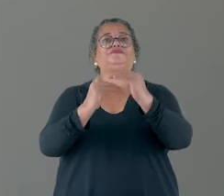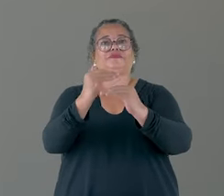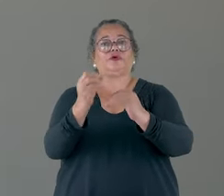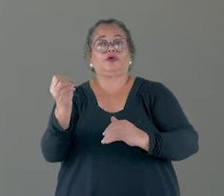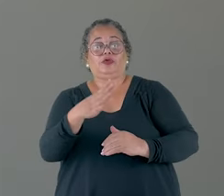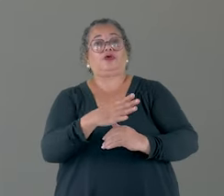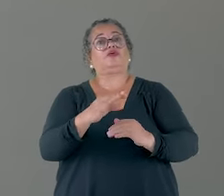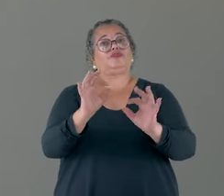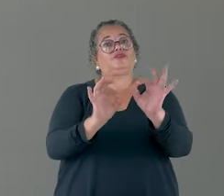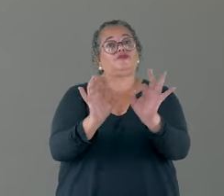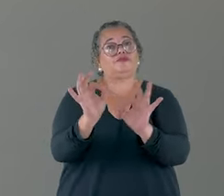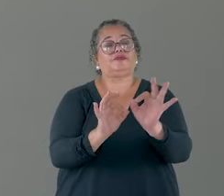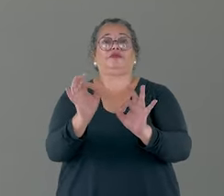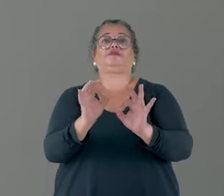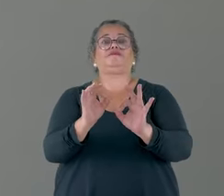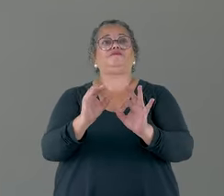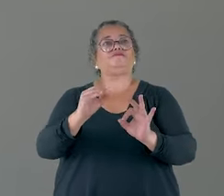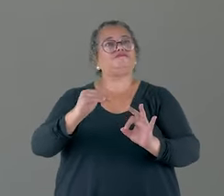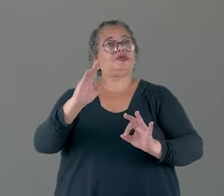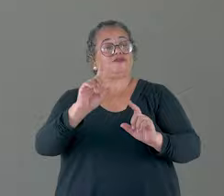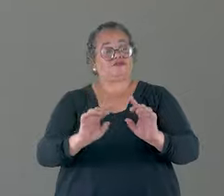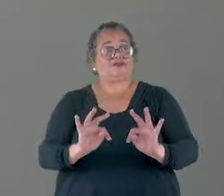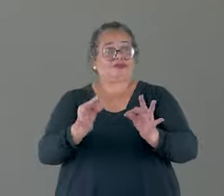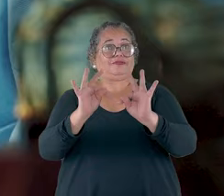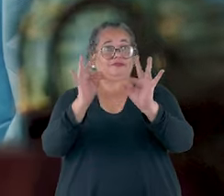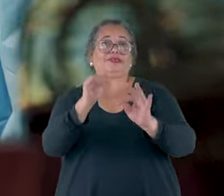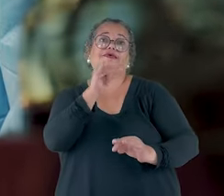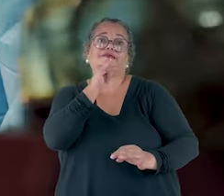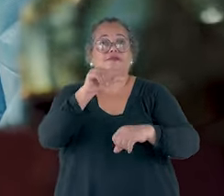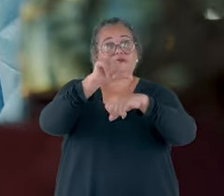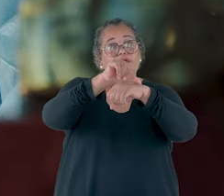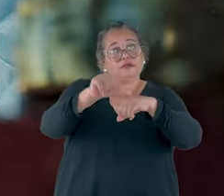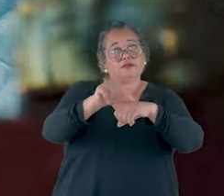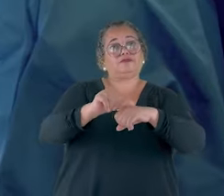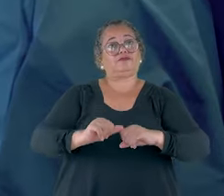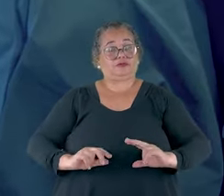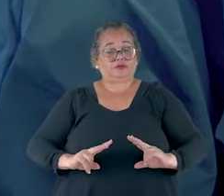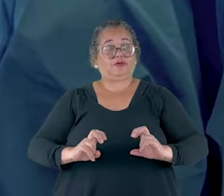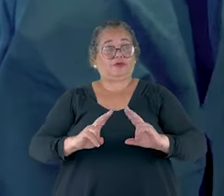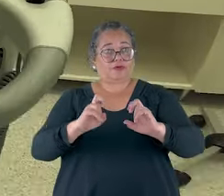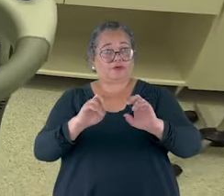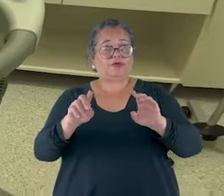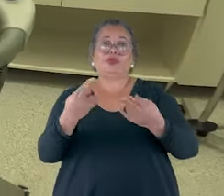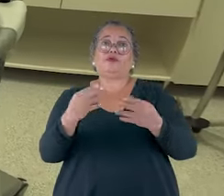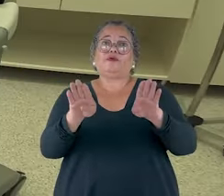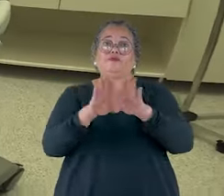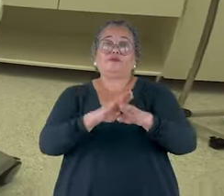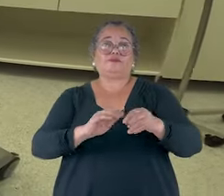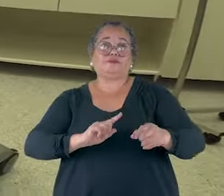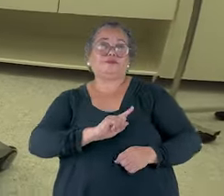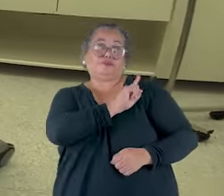com novos serviços oferecidos, sobretudo de alta complexidade, como a realização de cirurgias oncológicas e a